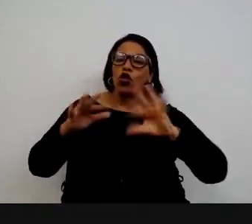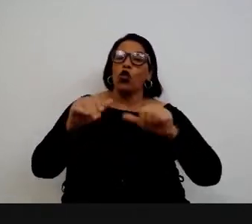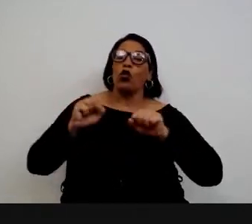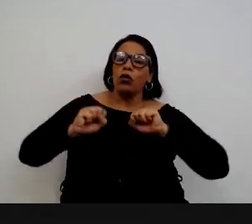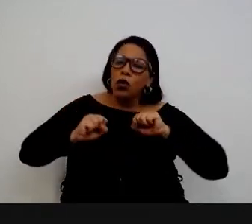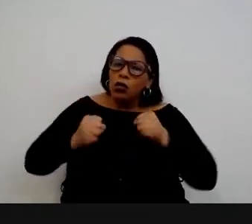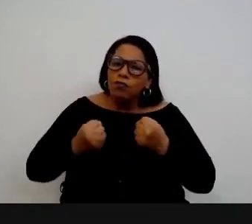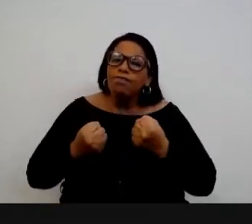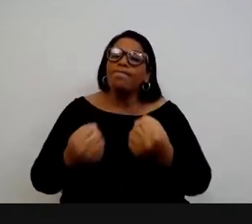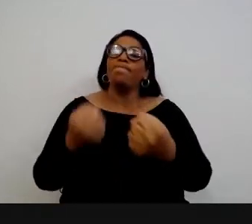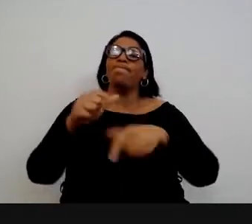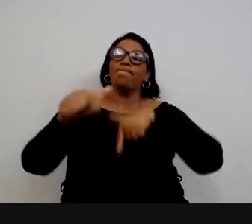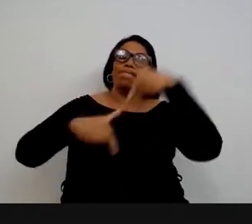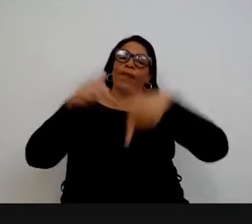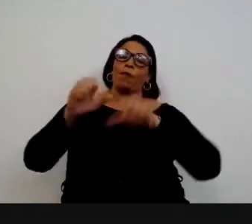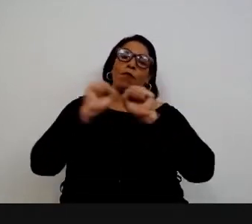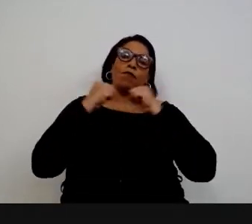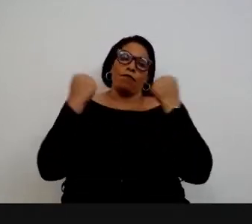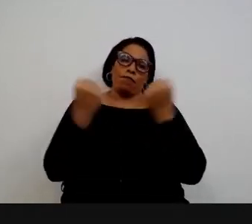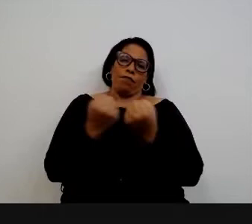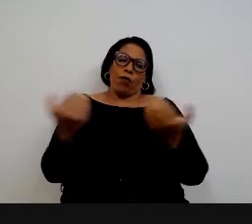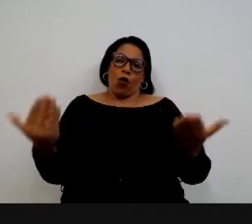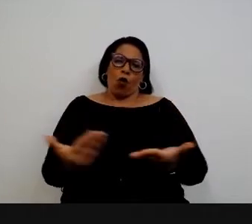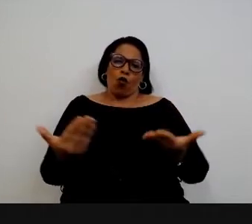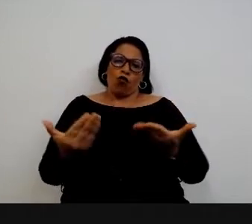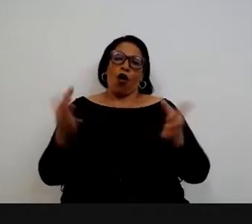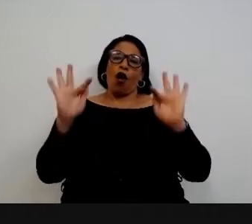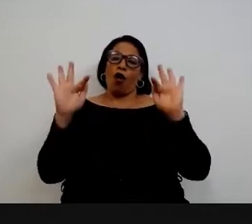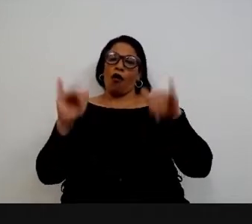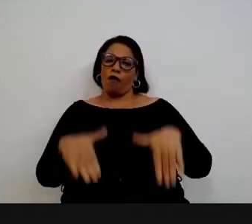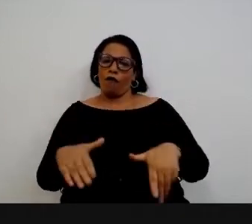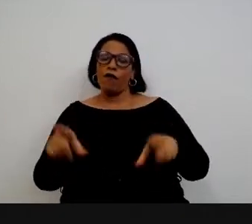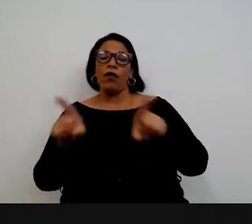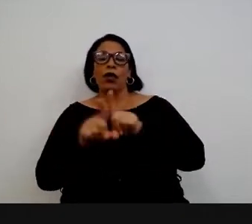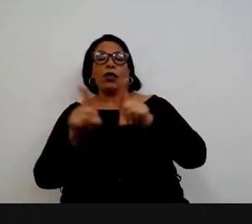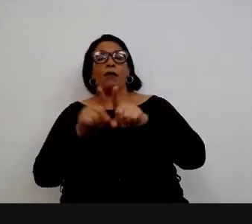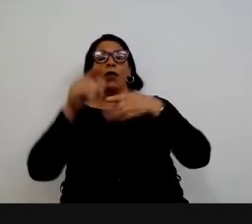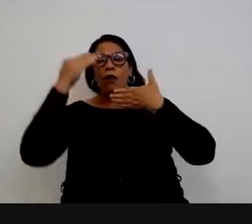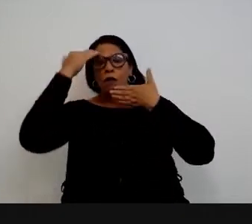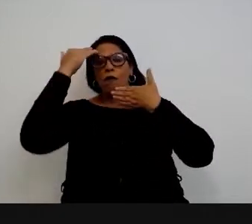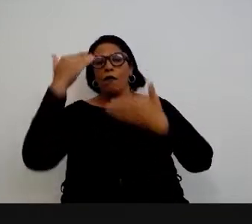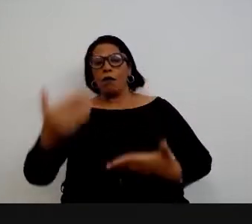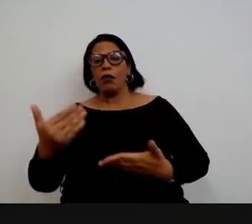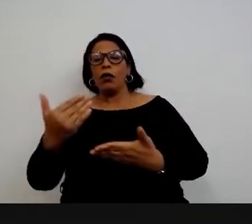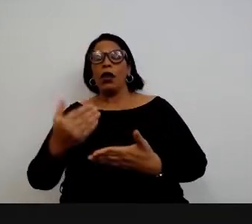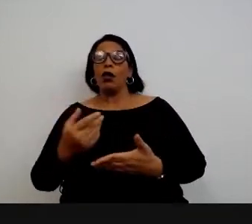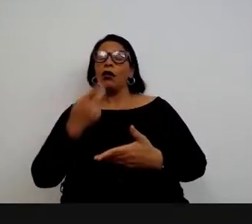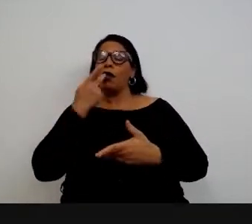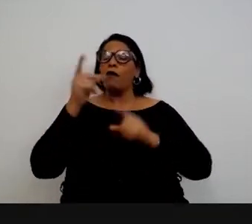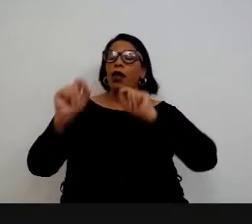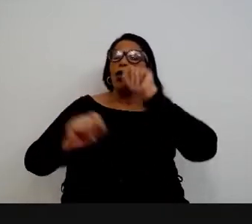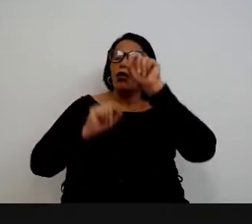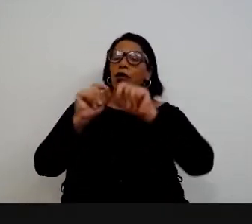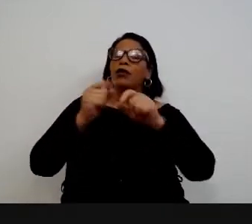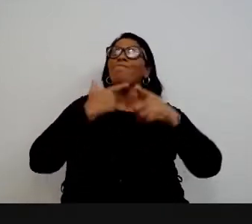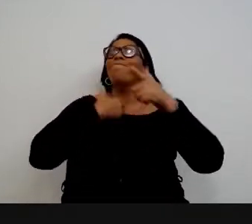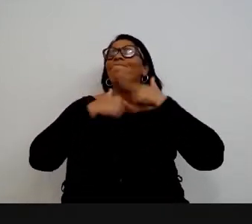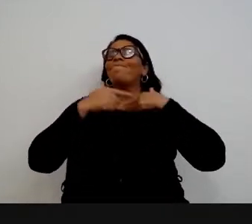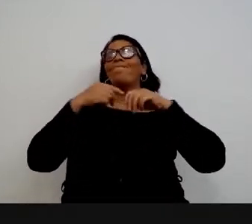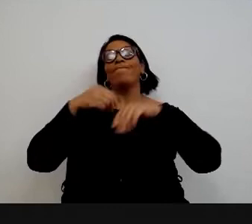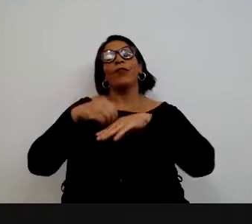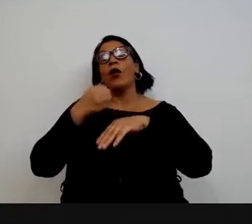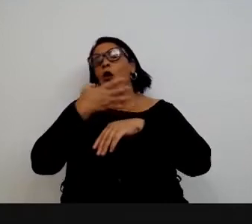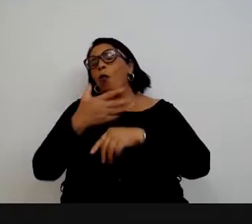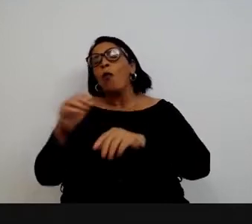empenharam para a realização deste evento. Eu encerro, então, dando o meu muito obrigado e desejando a todos uma